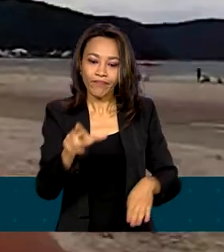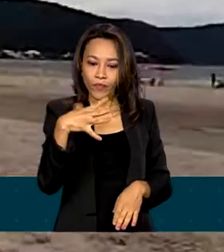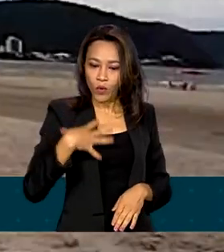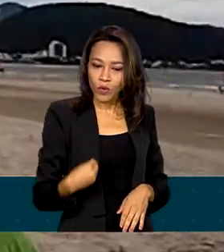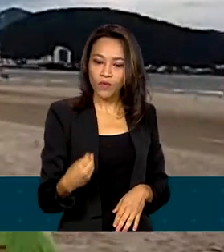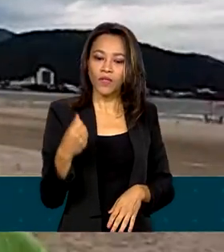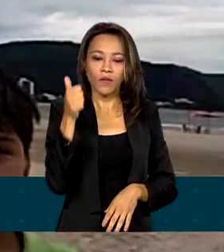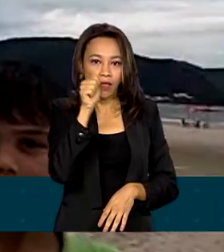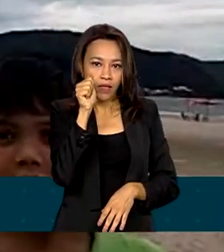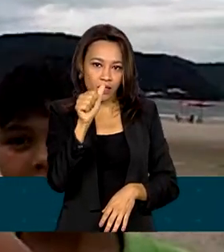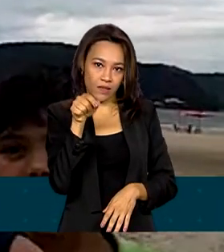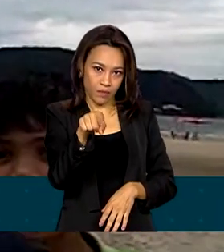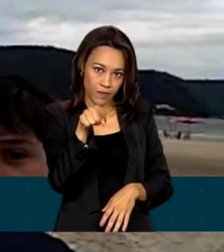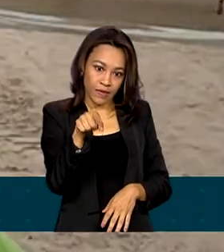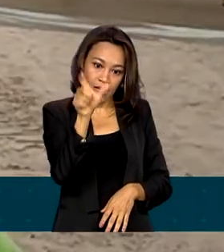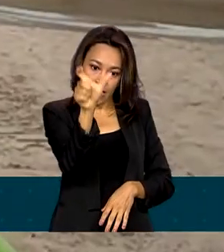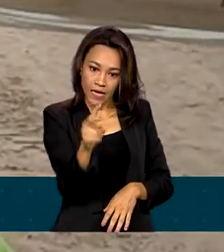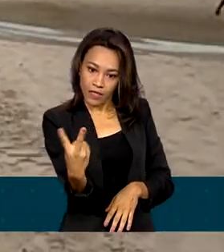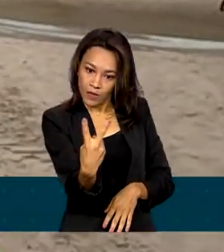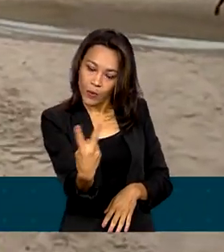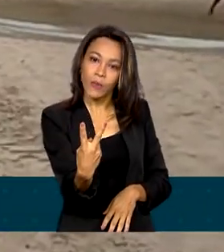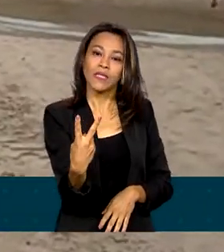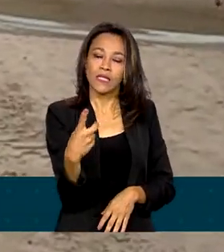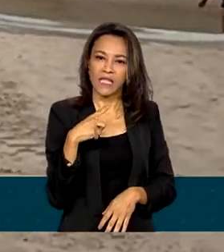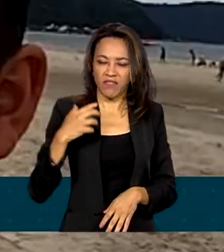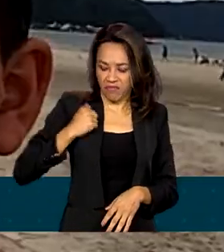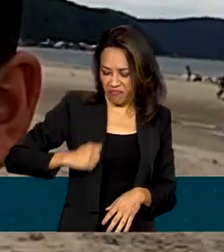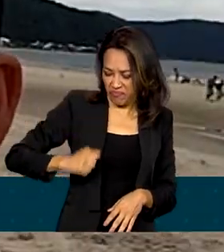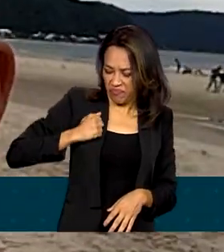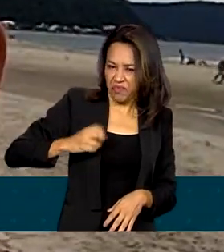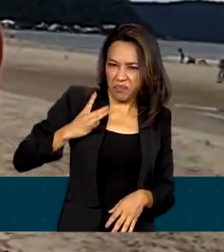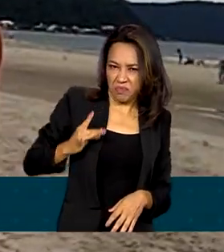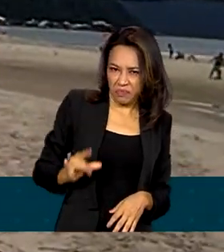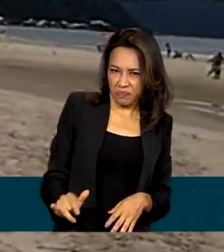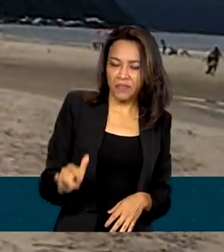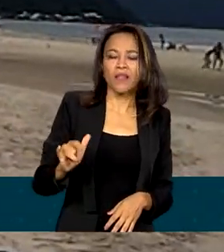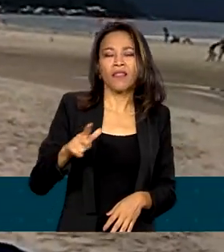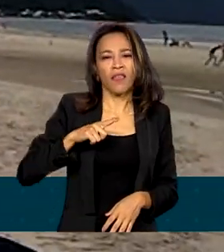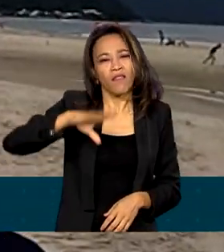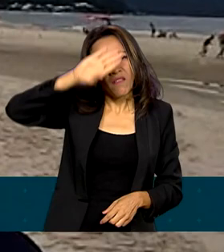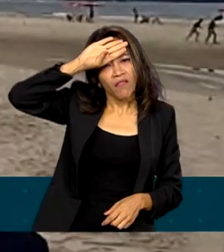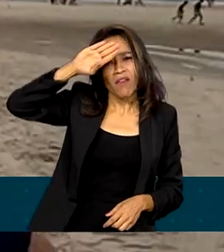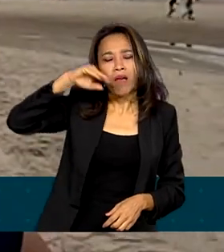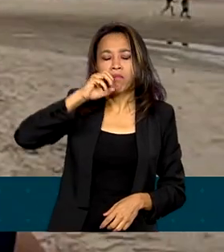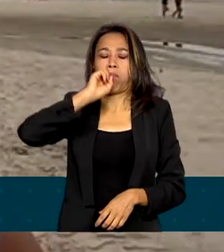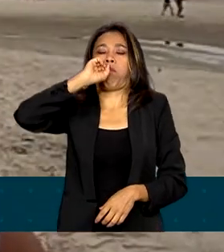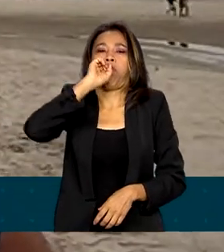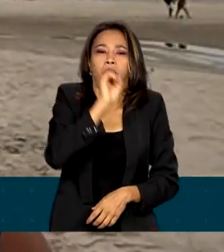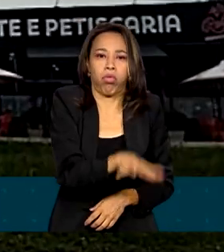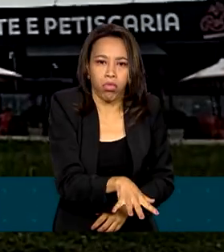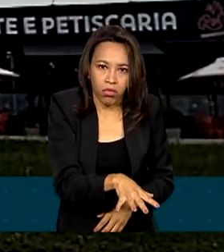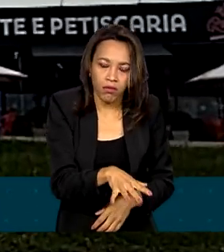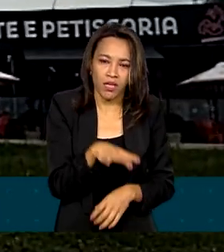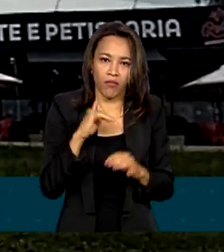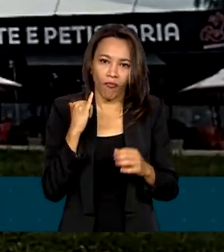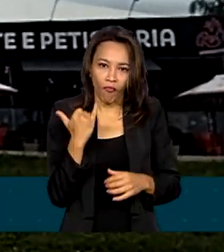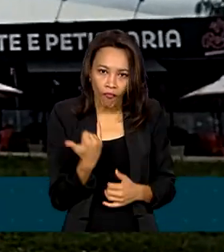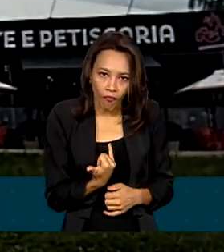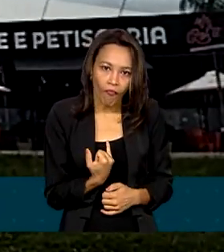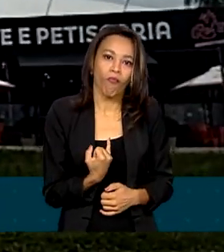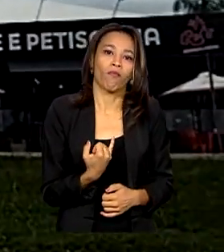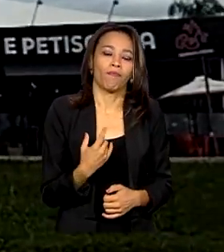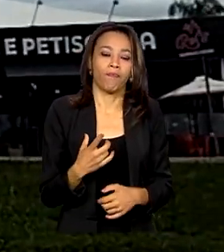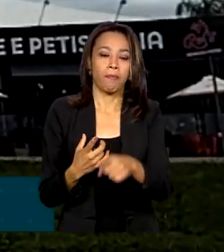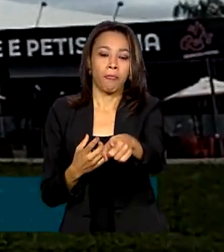Cristina se infectaram com o rotavírus. Além da diarreia, sofreram com febre, vômitos e desidratação. É um vírus